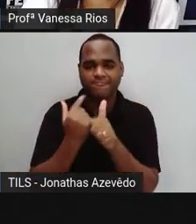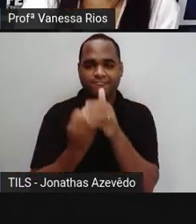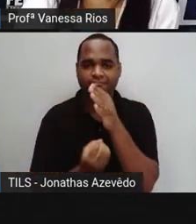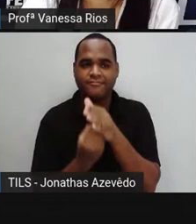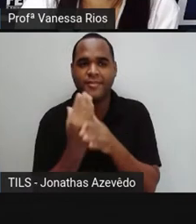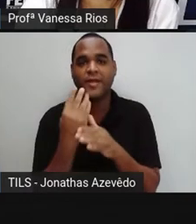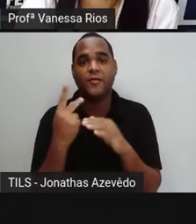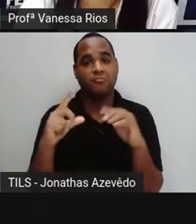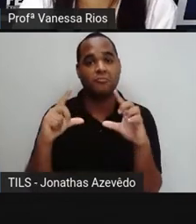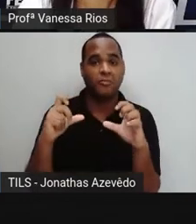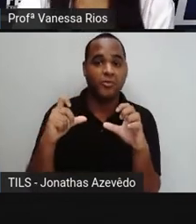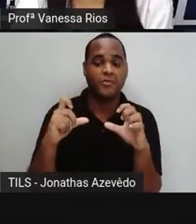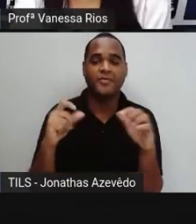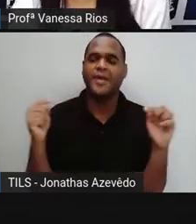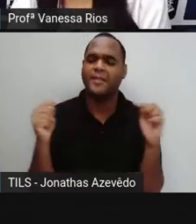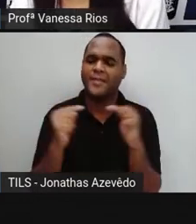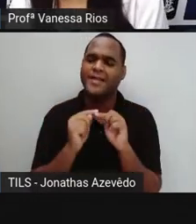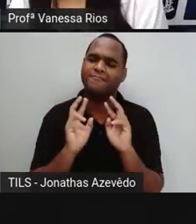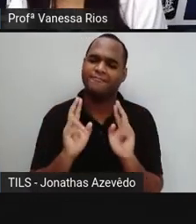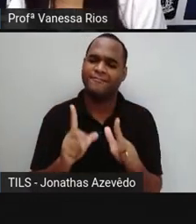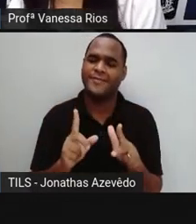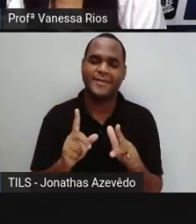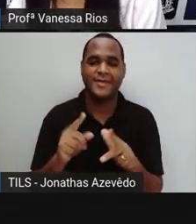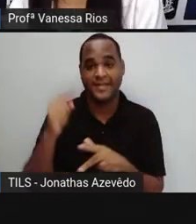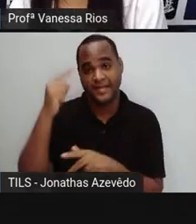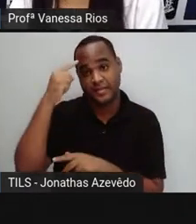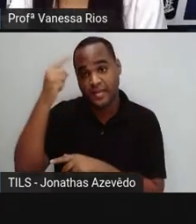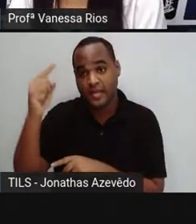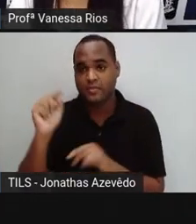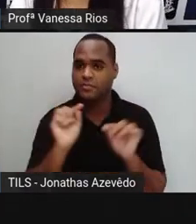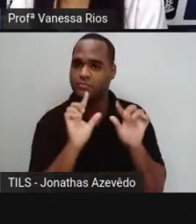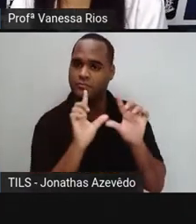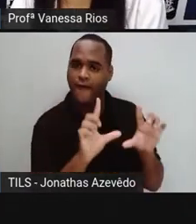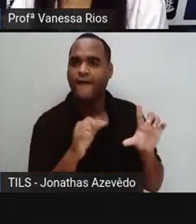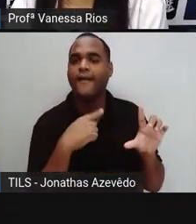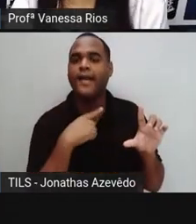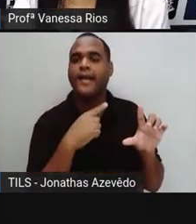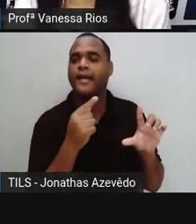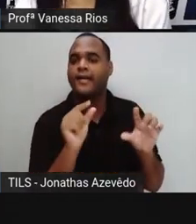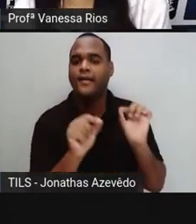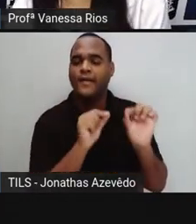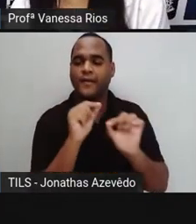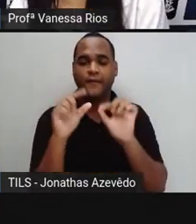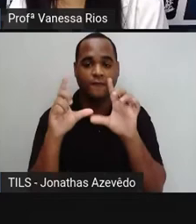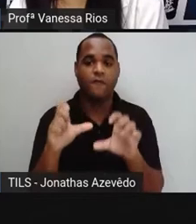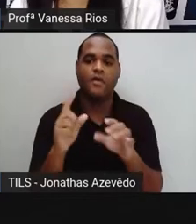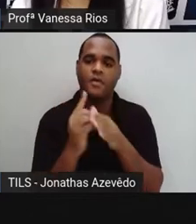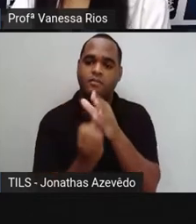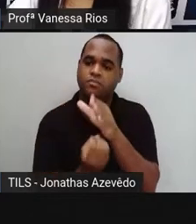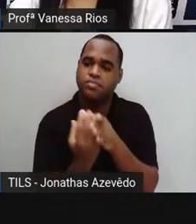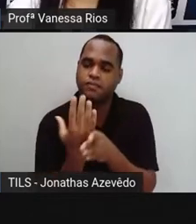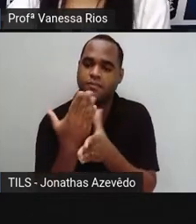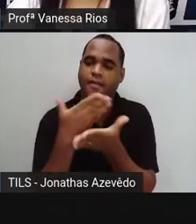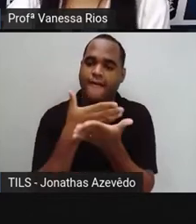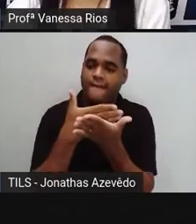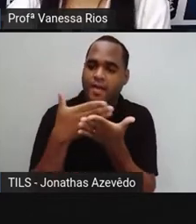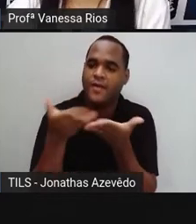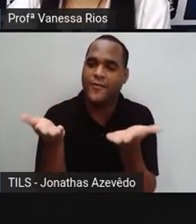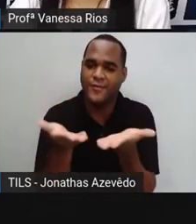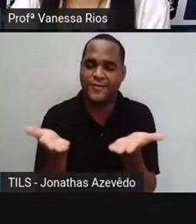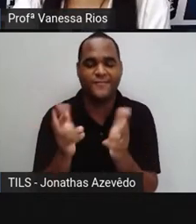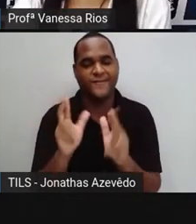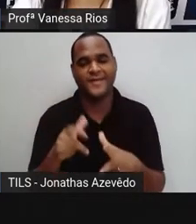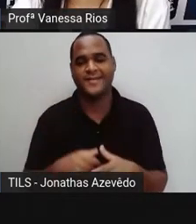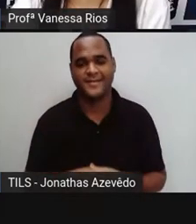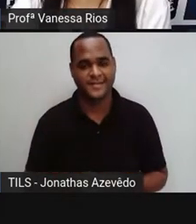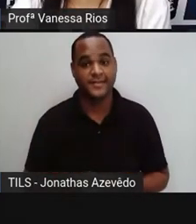uma fotografia é diferente da forma como a fotografia é produzida atualmente.